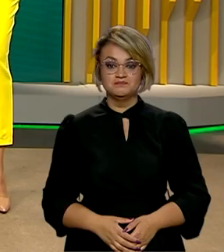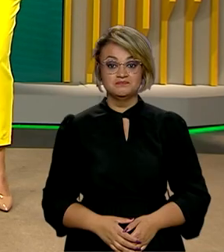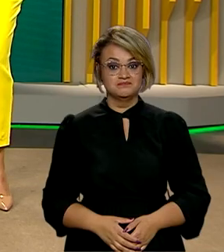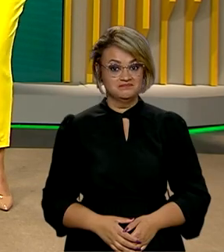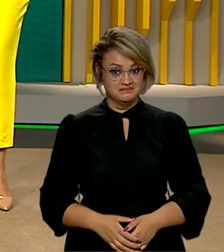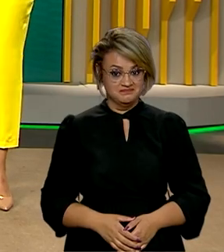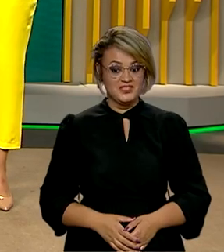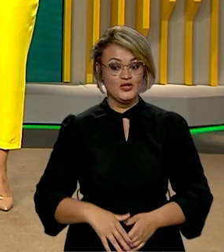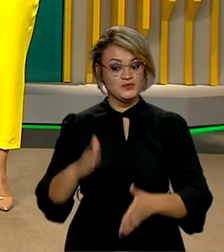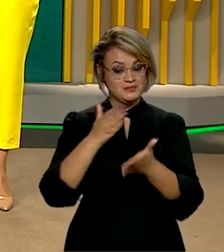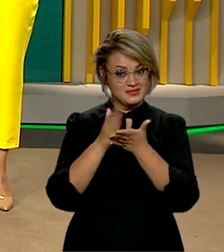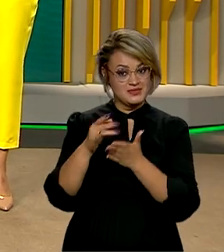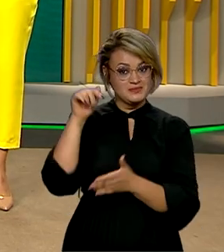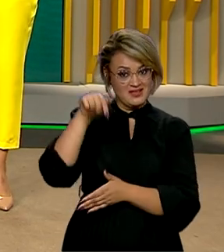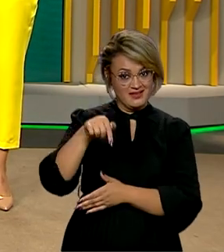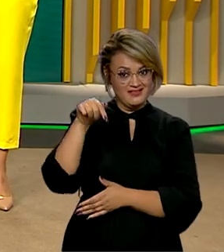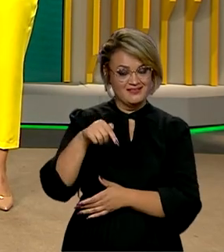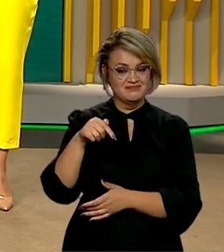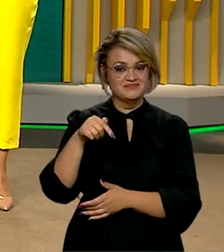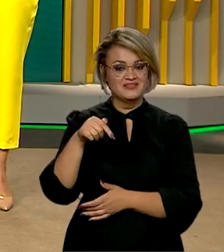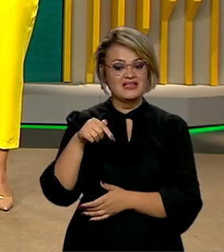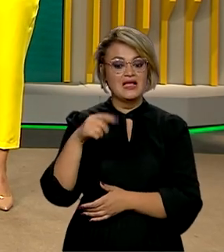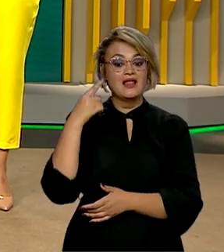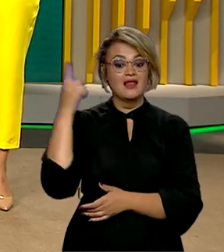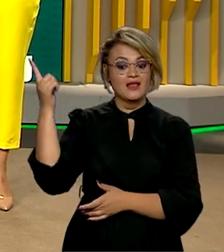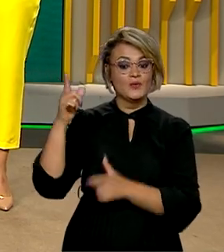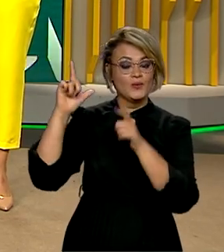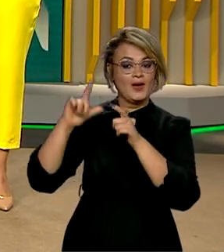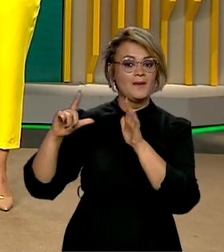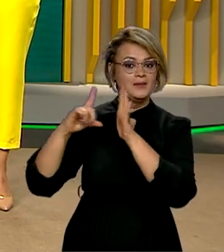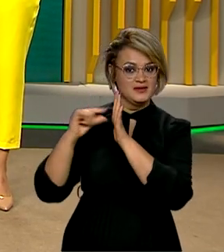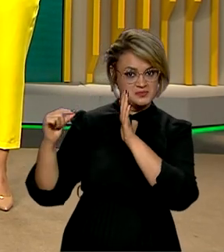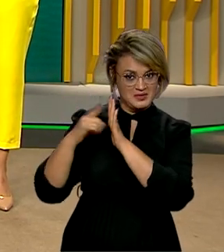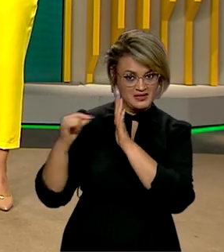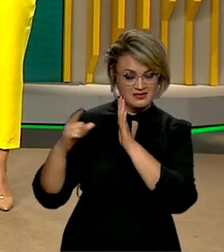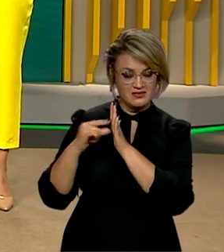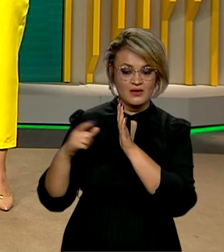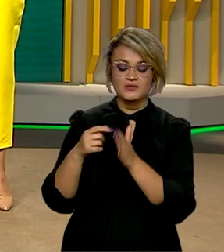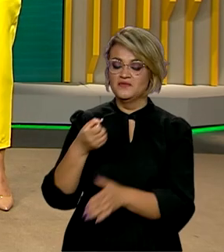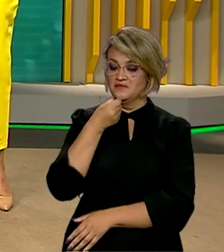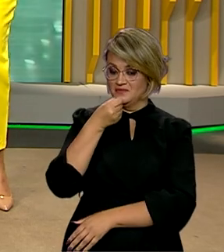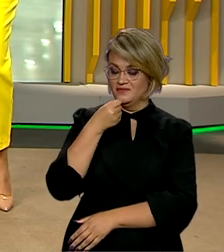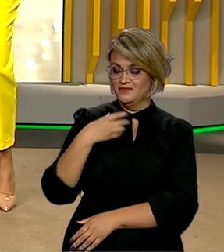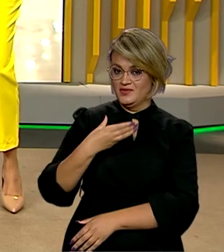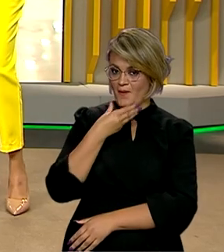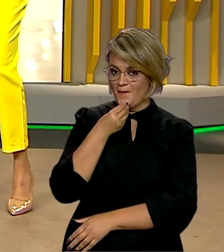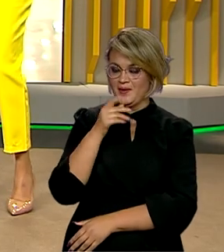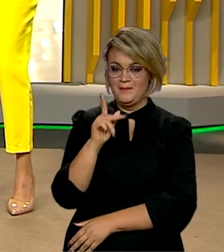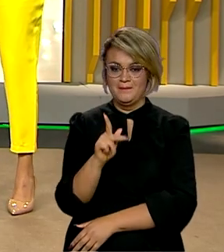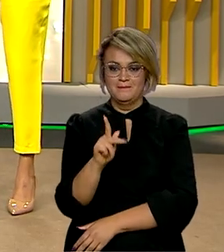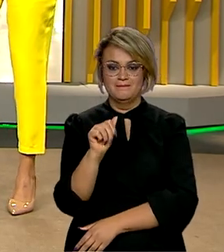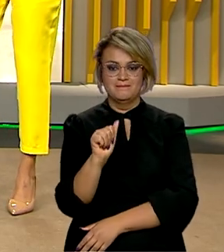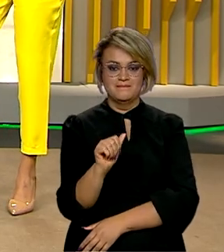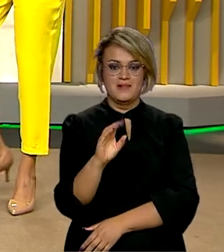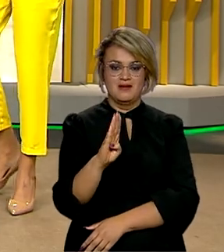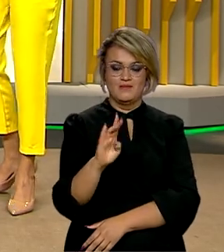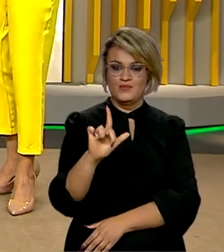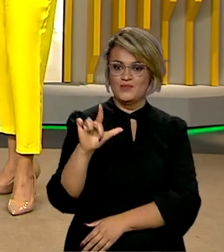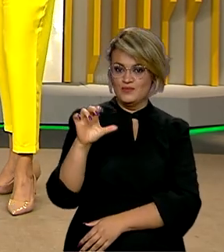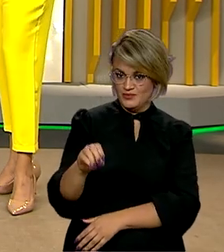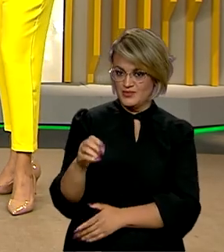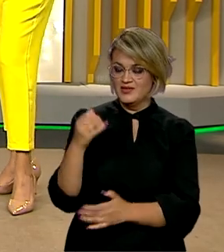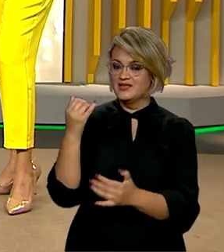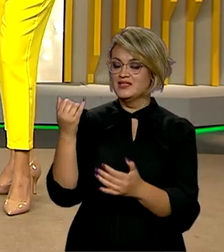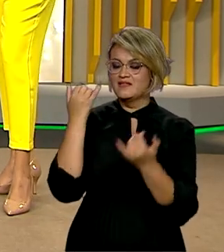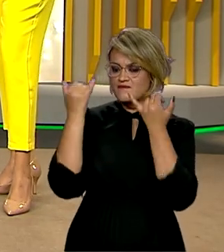E nós começamos esta edição do Brasil em Dia, indo direto ao Palácio do Planalto, onde está o repórter Pablo Mundim, que vai nos